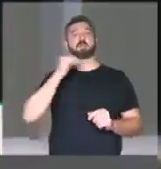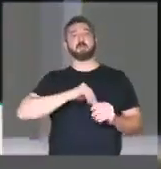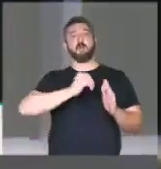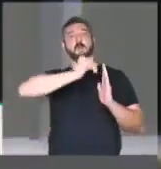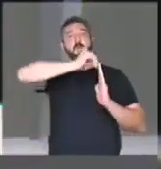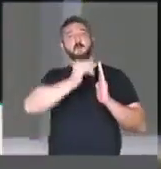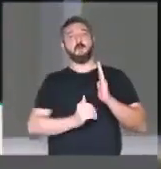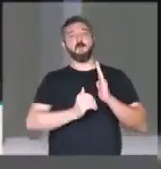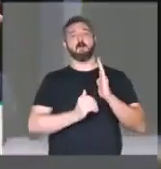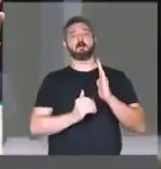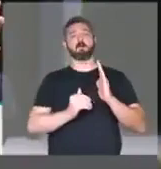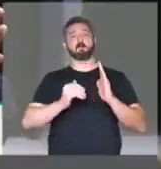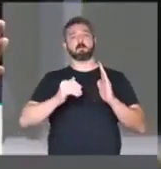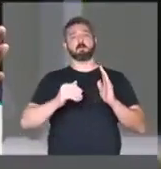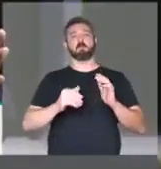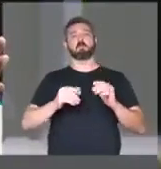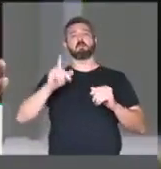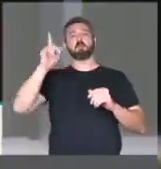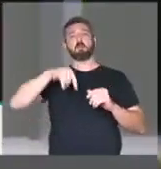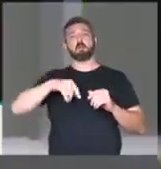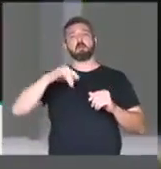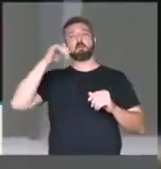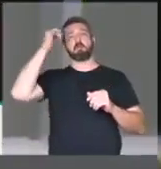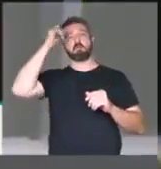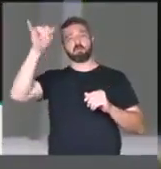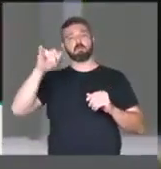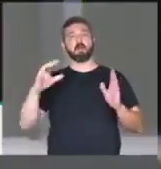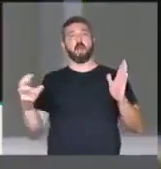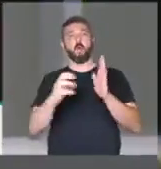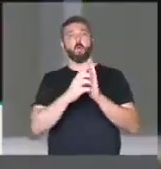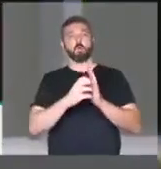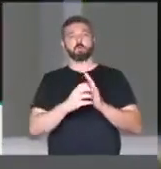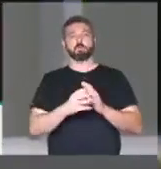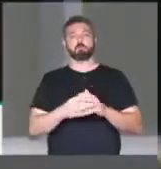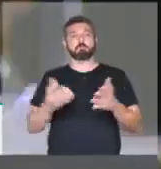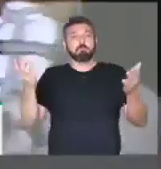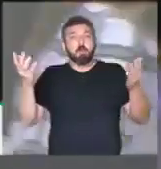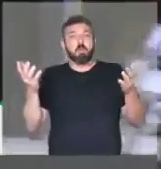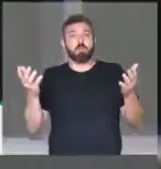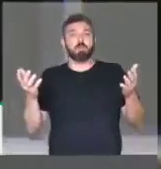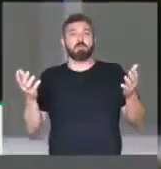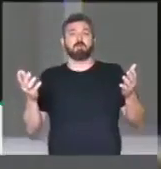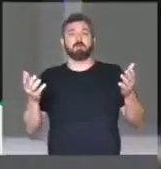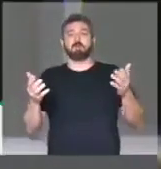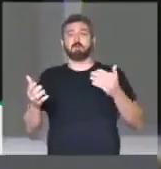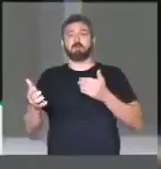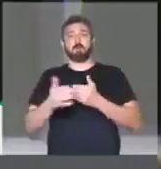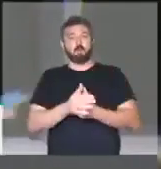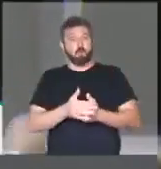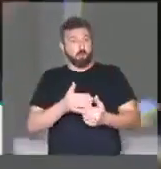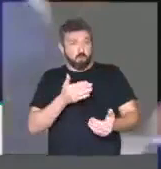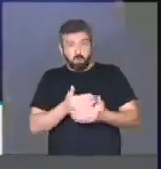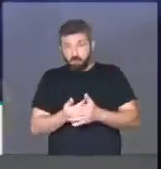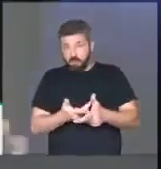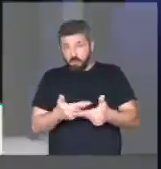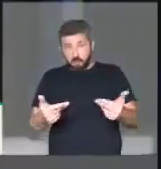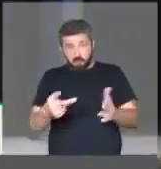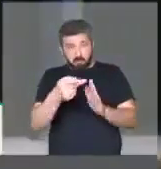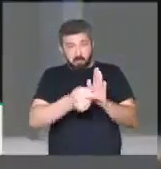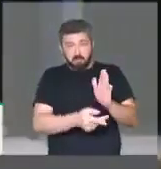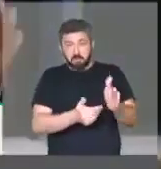salário, é para proibir concurso, ou seja, qualquer ato, qualquer